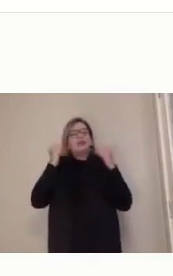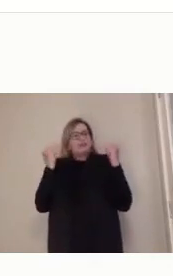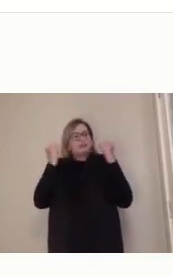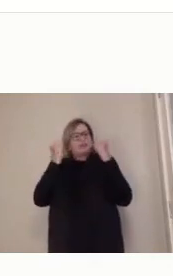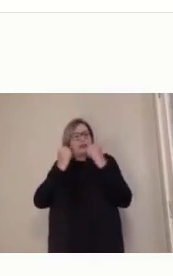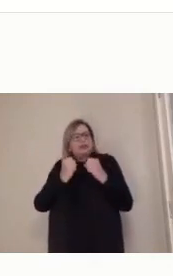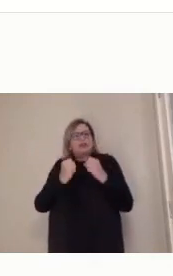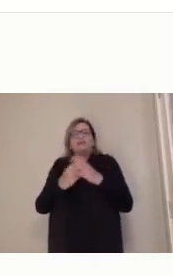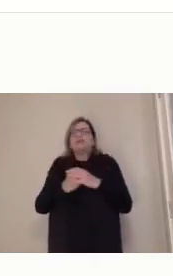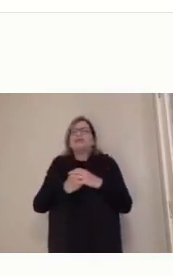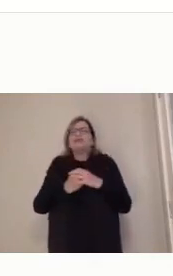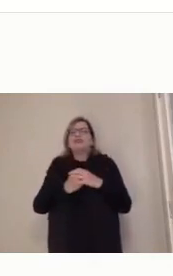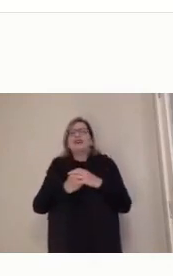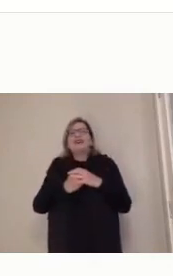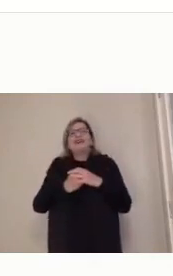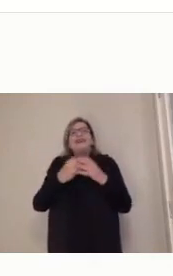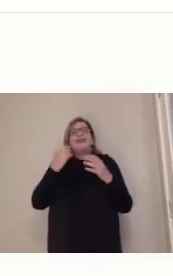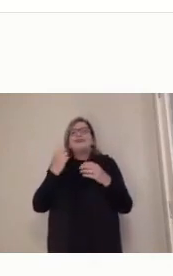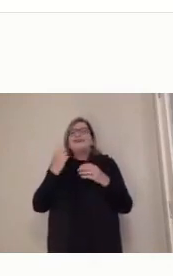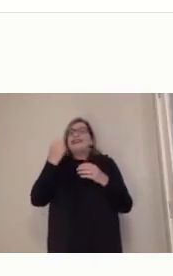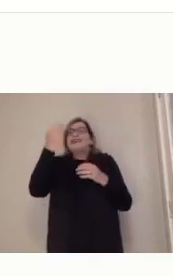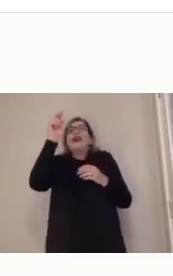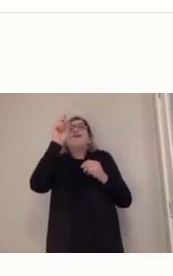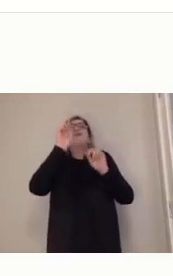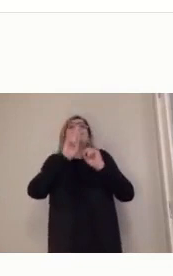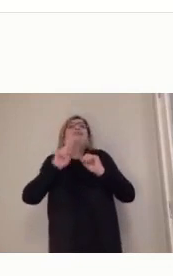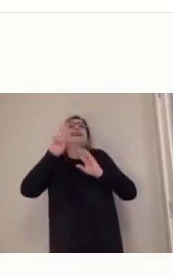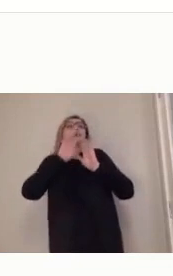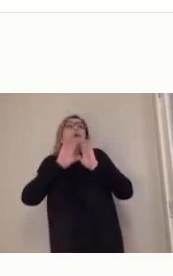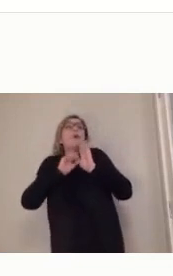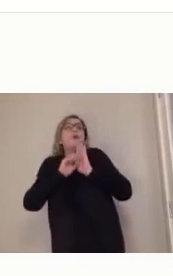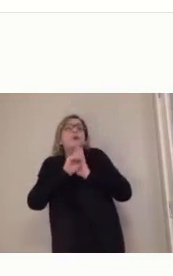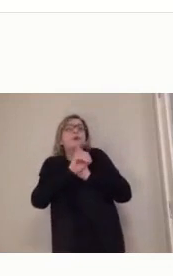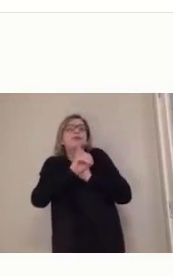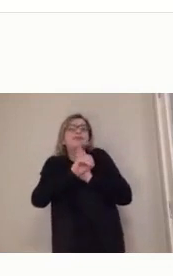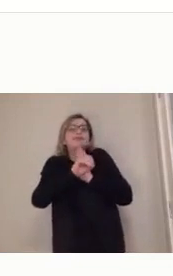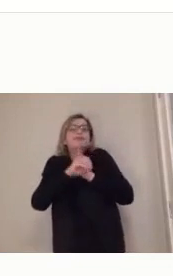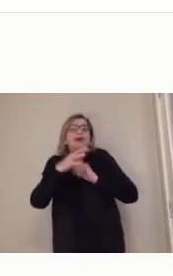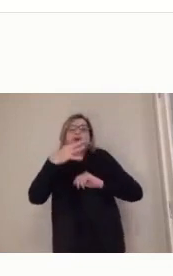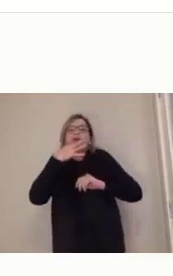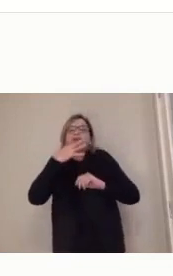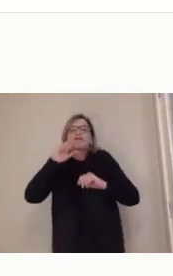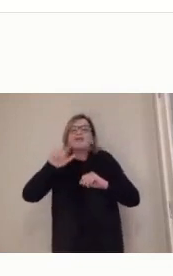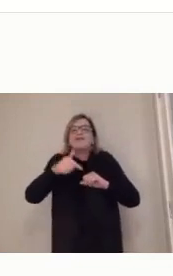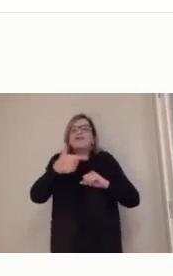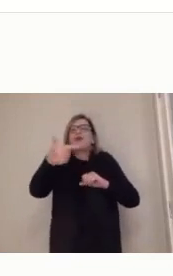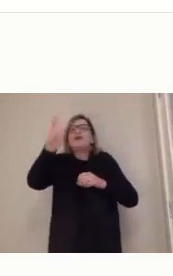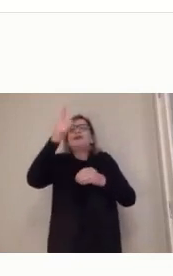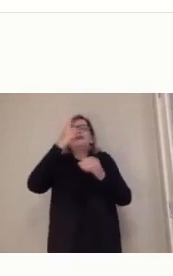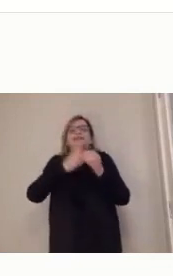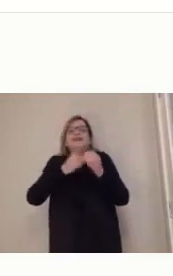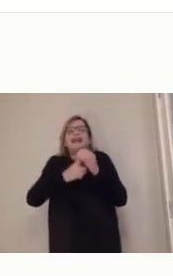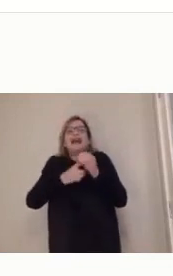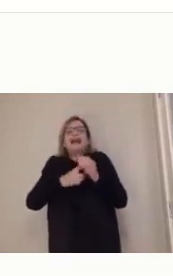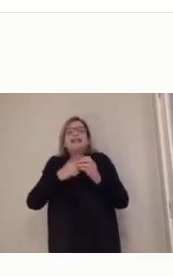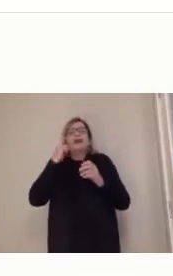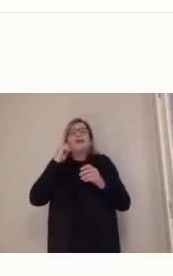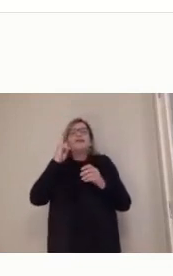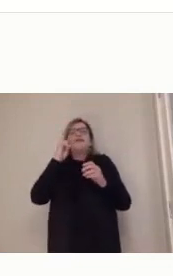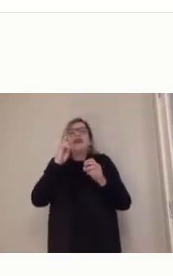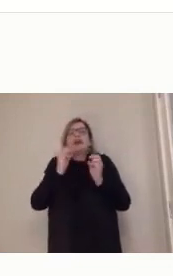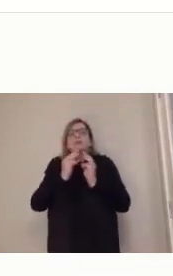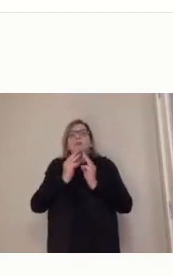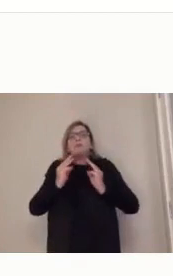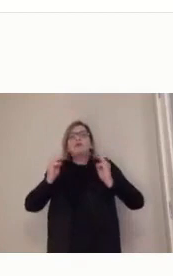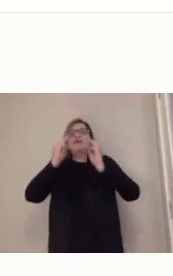pelo Google e conhecer esses dados, tem condições de visitar o museu, um museu, né, um museu interativo online, então você tem